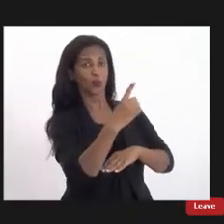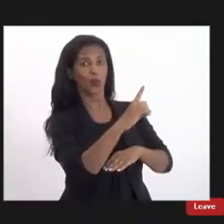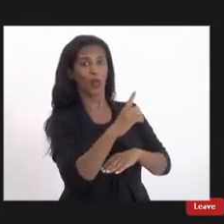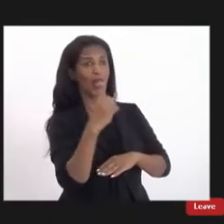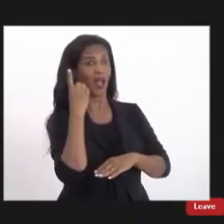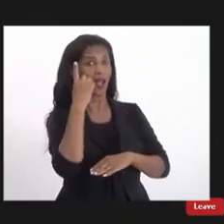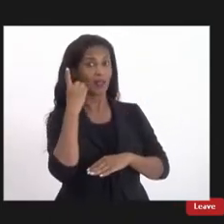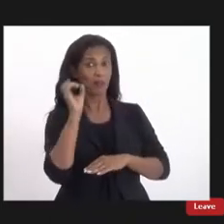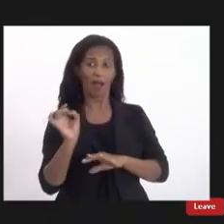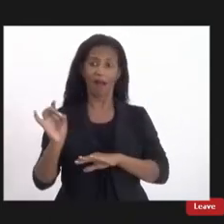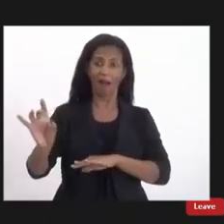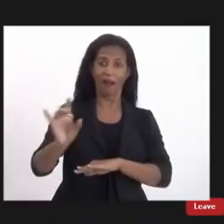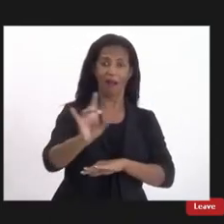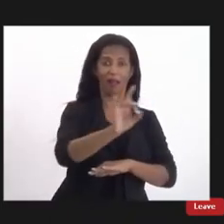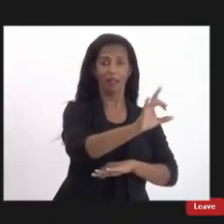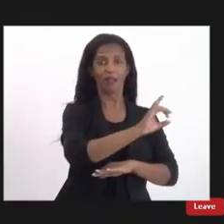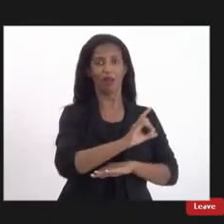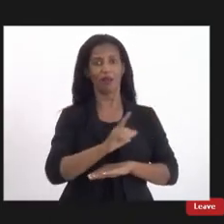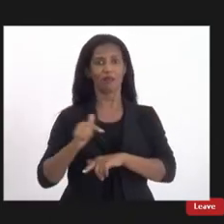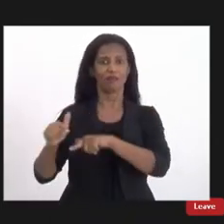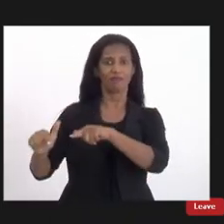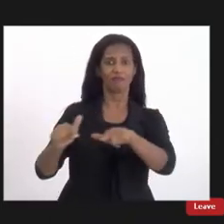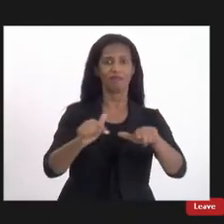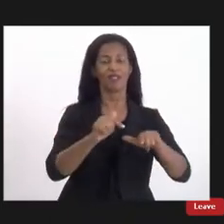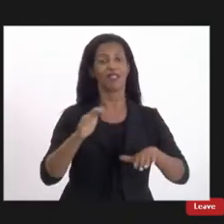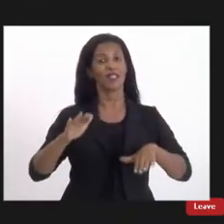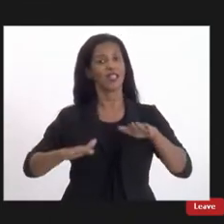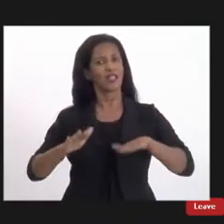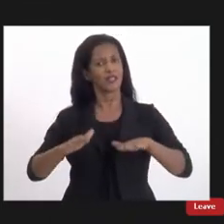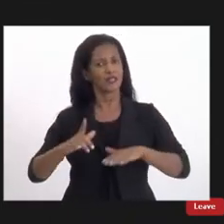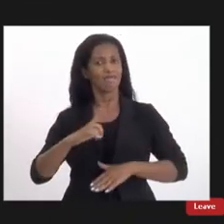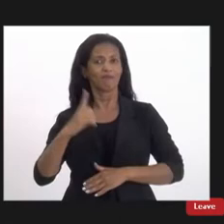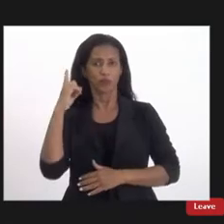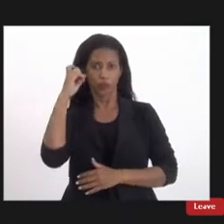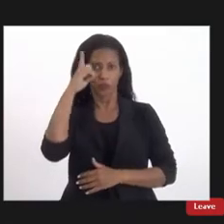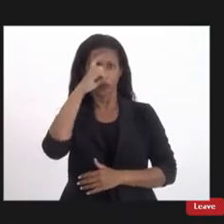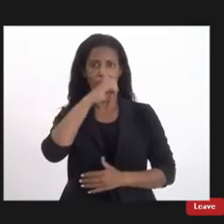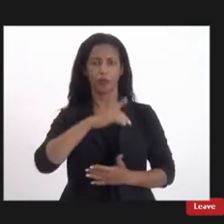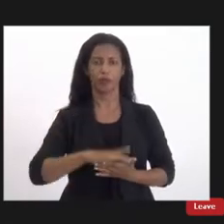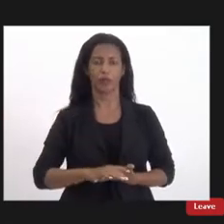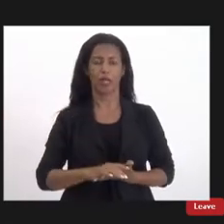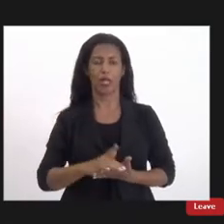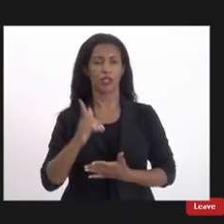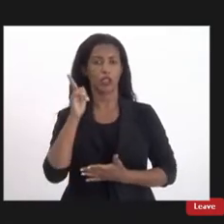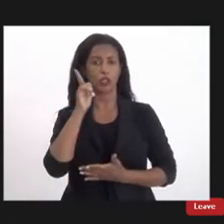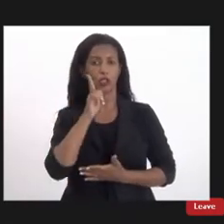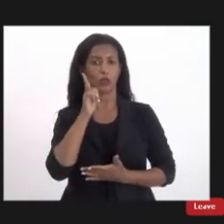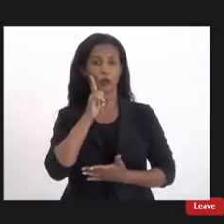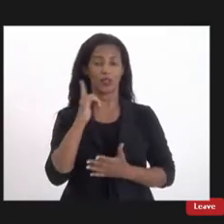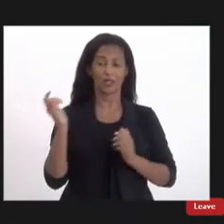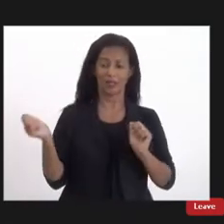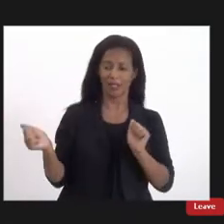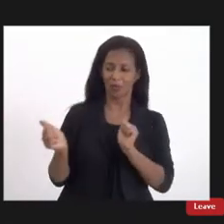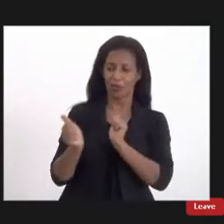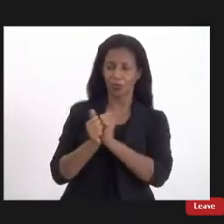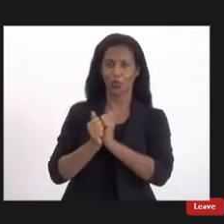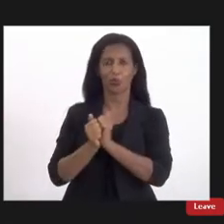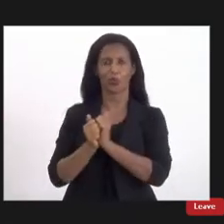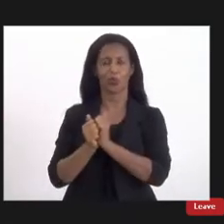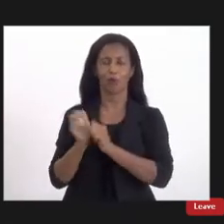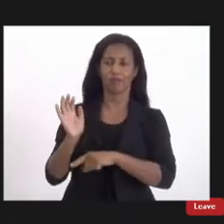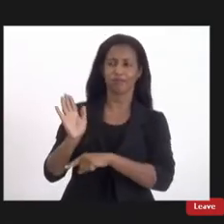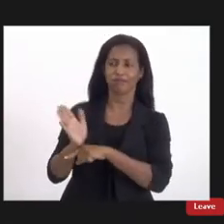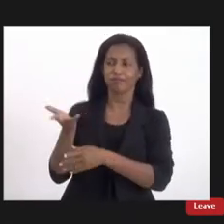e o outro tá fazendo uma coisa presencial e às vezes a gente tem dificuldades de estar prestigiando né as